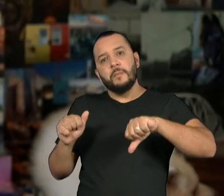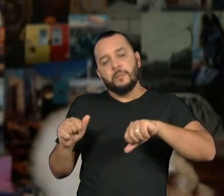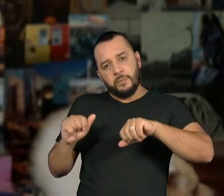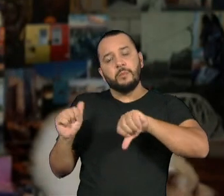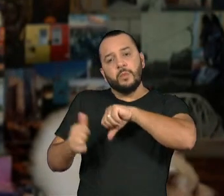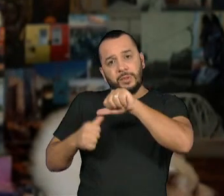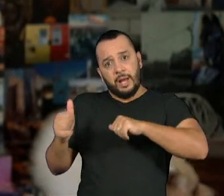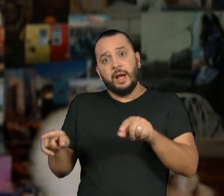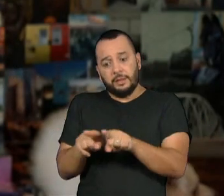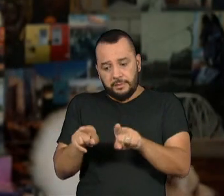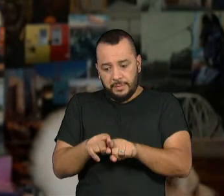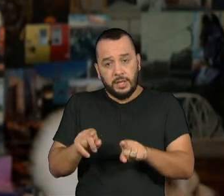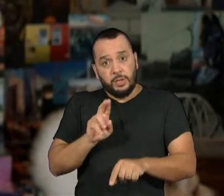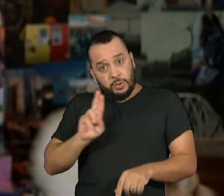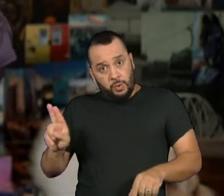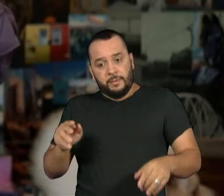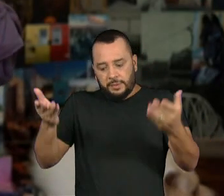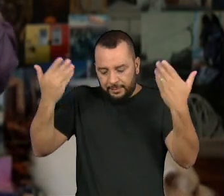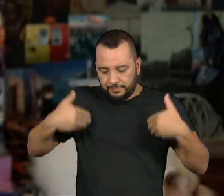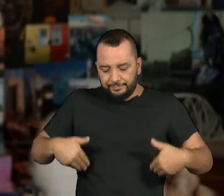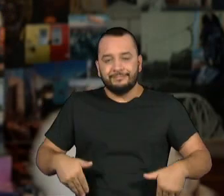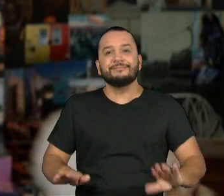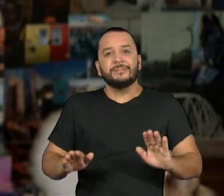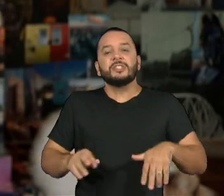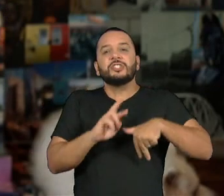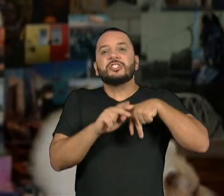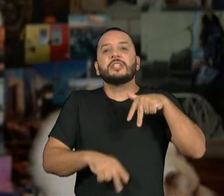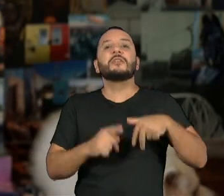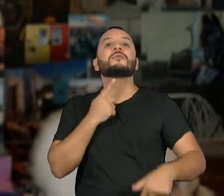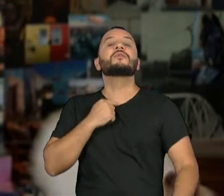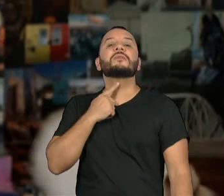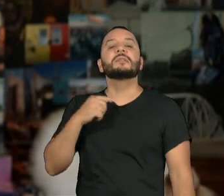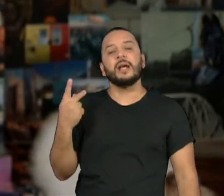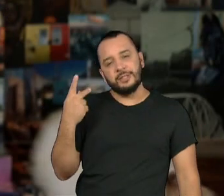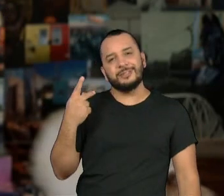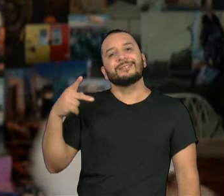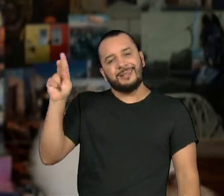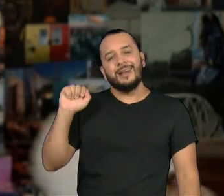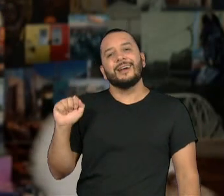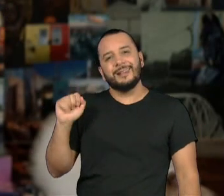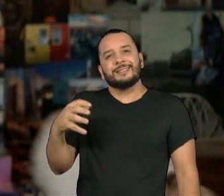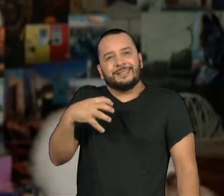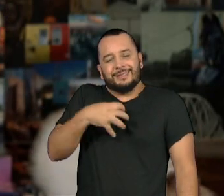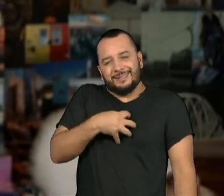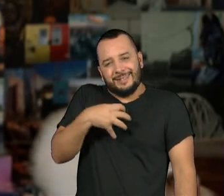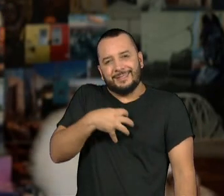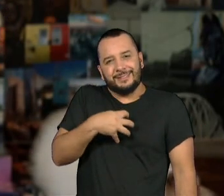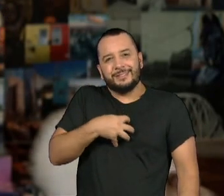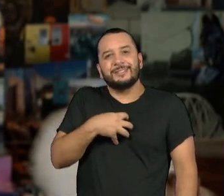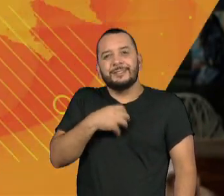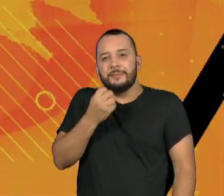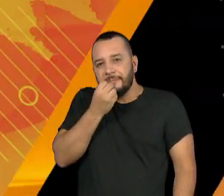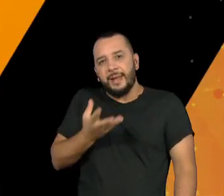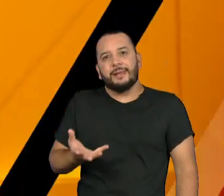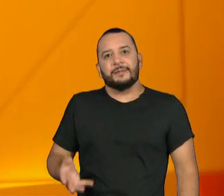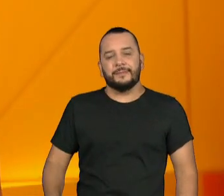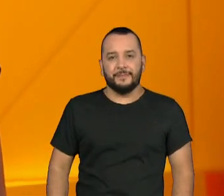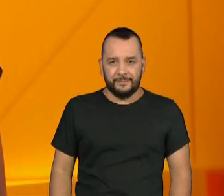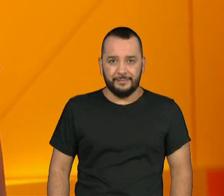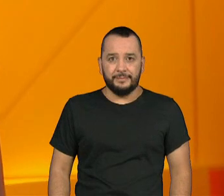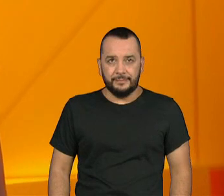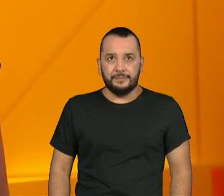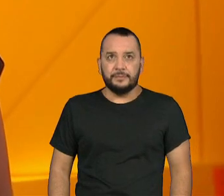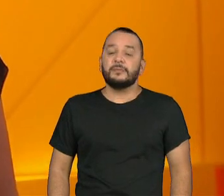se manifestarem, de expressarem o gênero que elas, de fato, se sentem confortáveis. Os